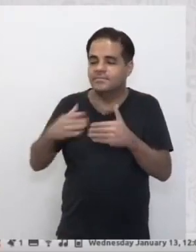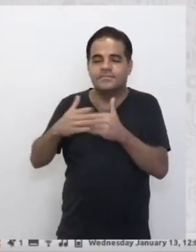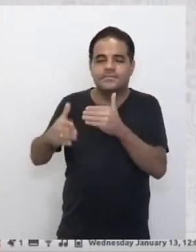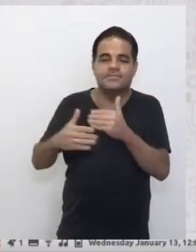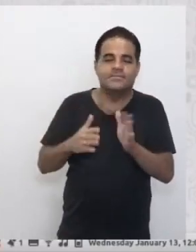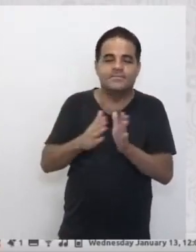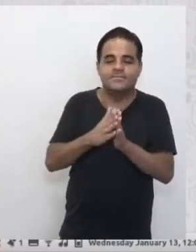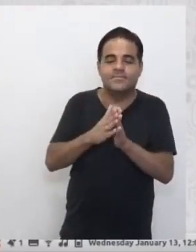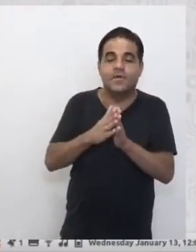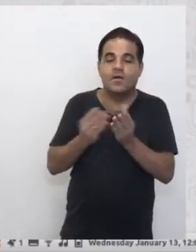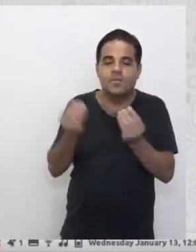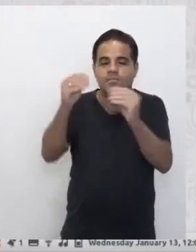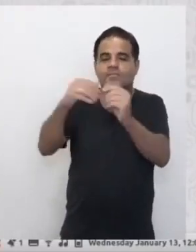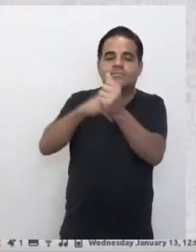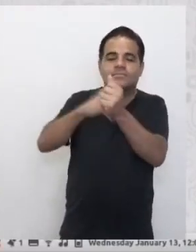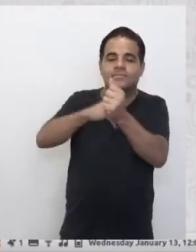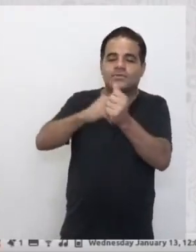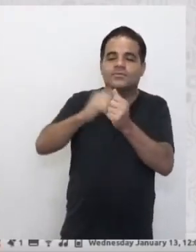colocar a senha aqui.